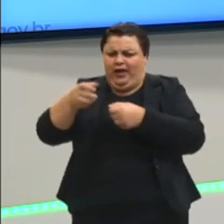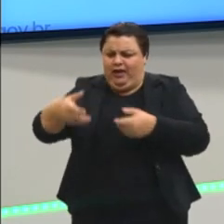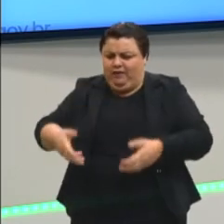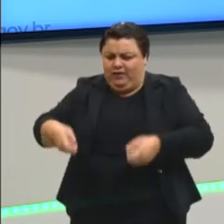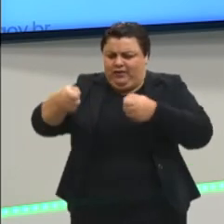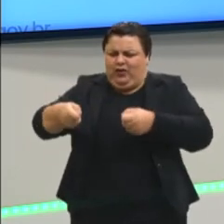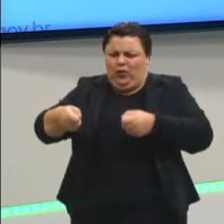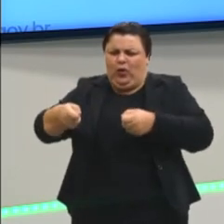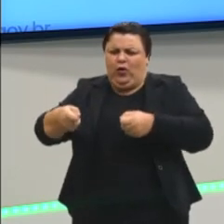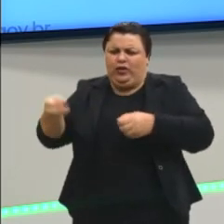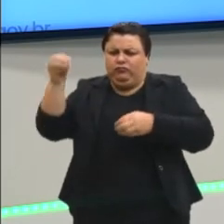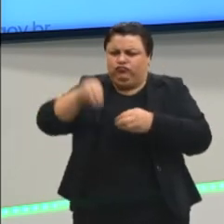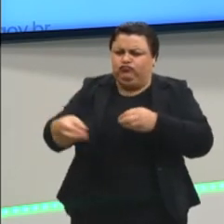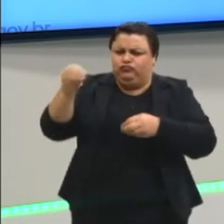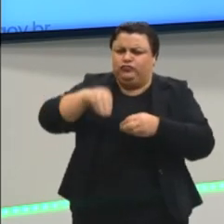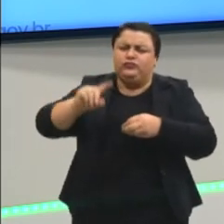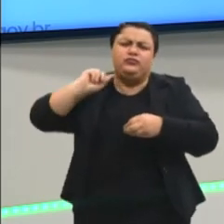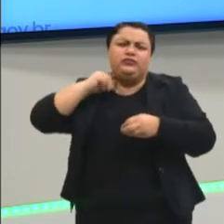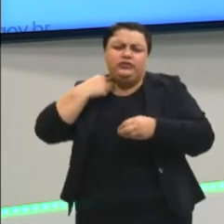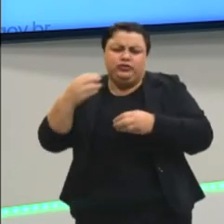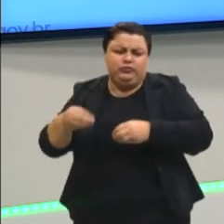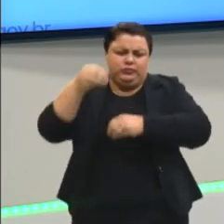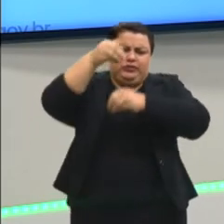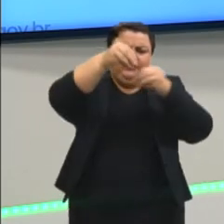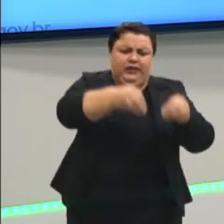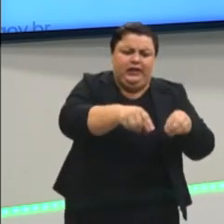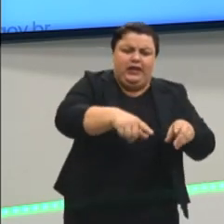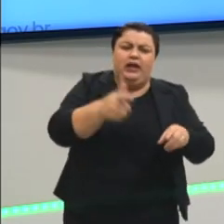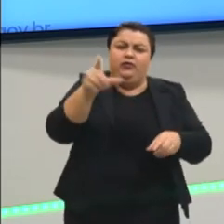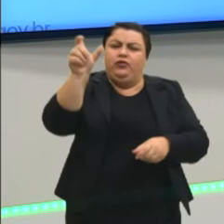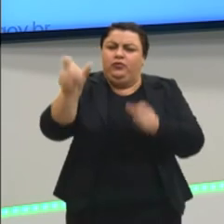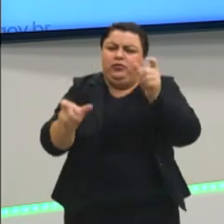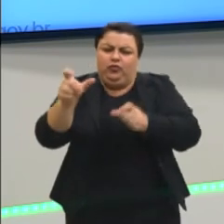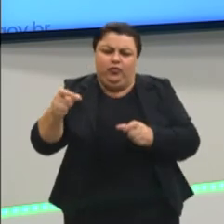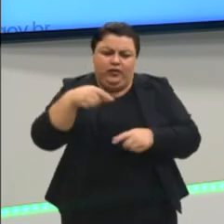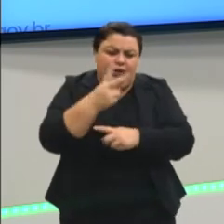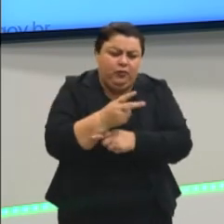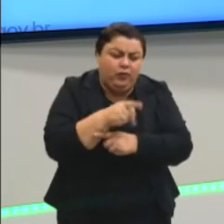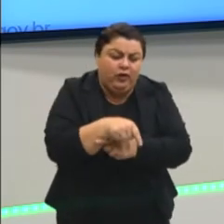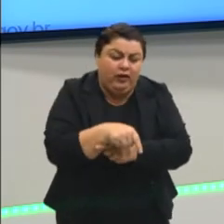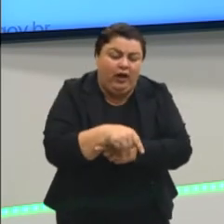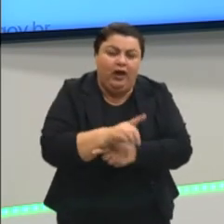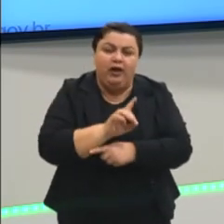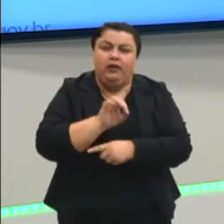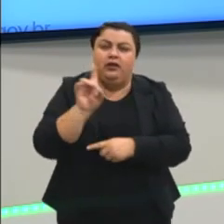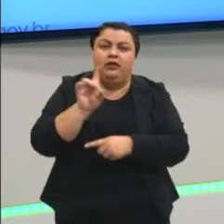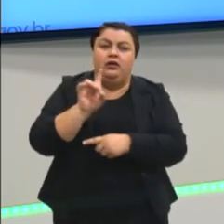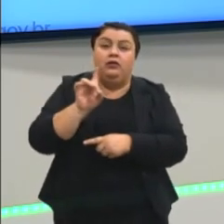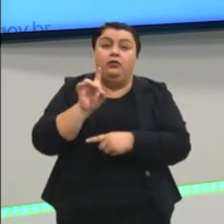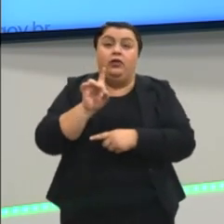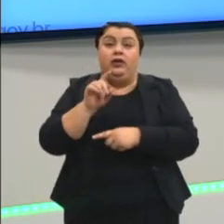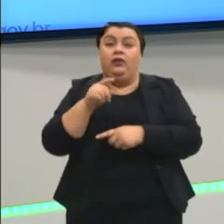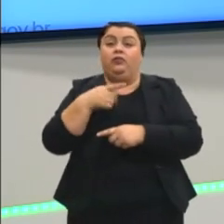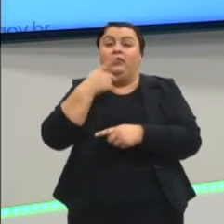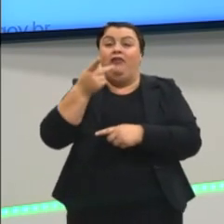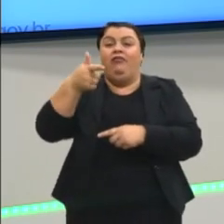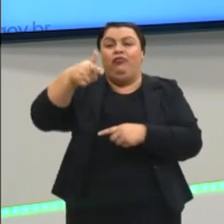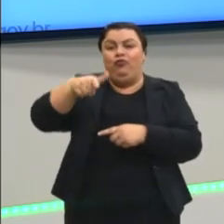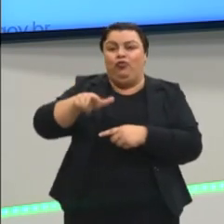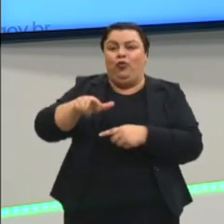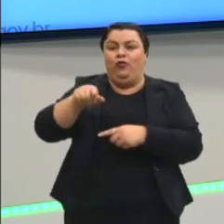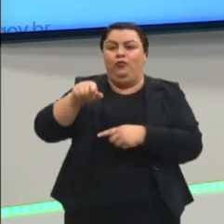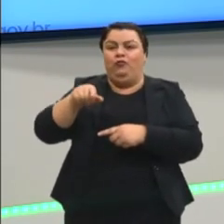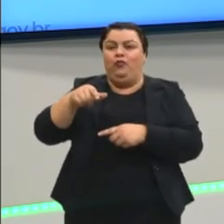rasgavam as sacolas para se alimentar, aquilo lá não é uma recriação, aquilo lá é uma realidade que